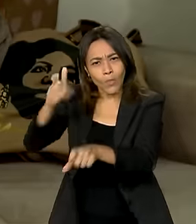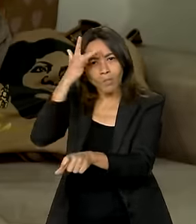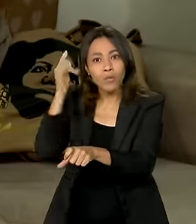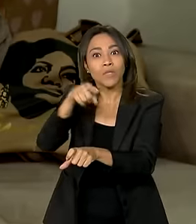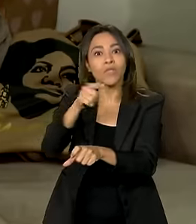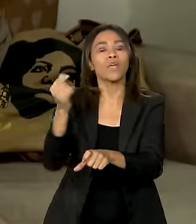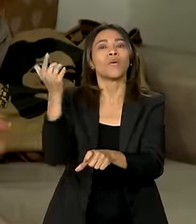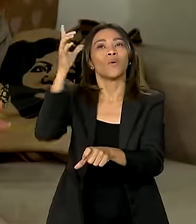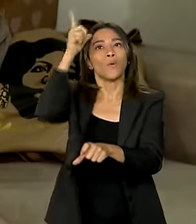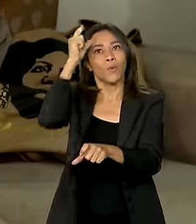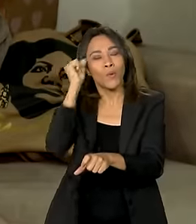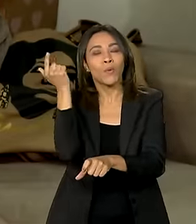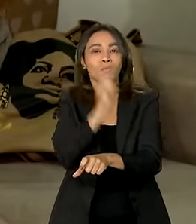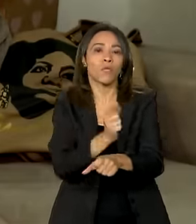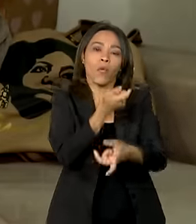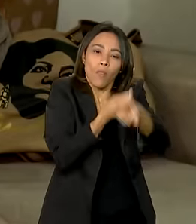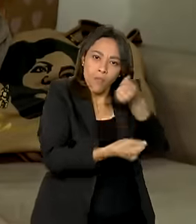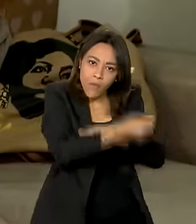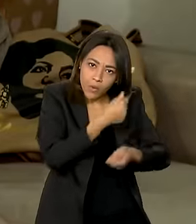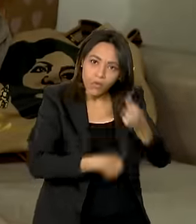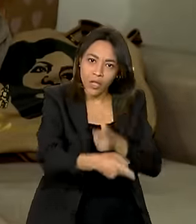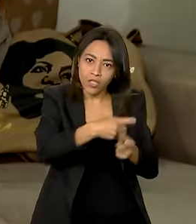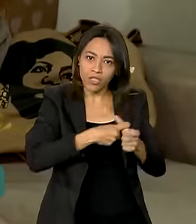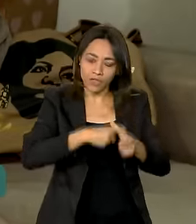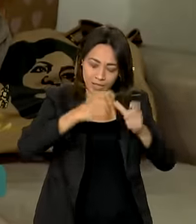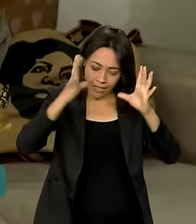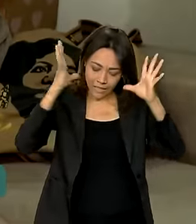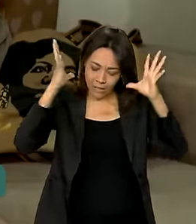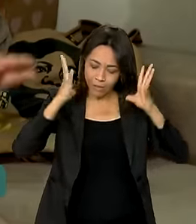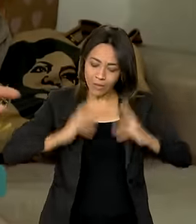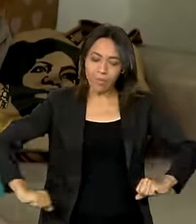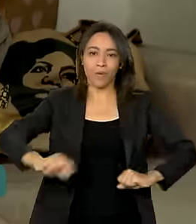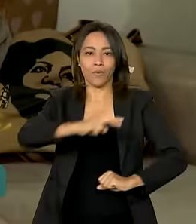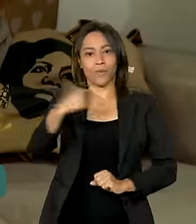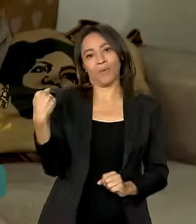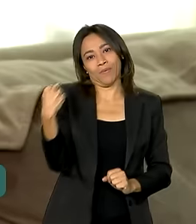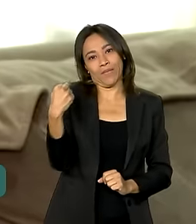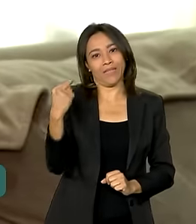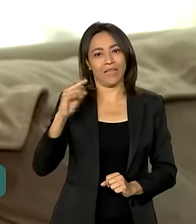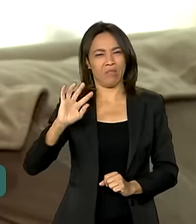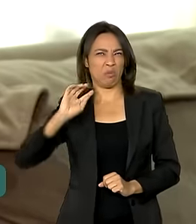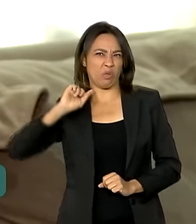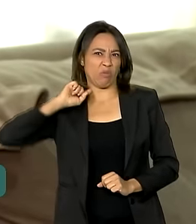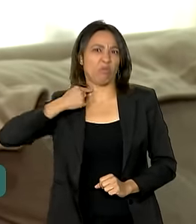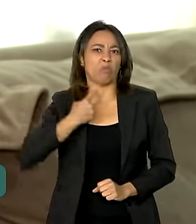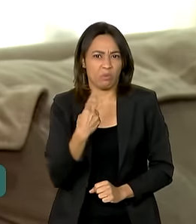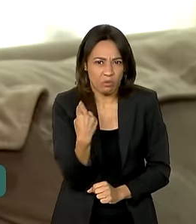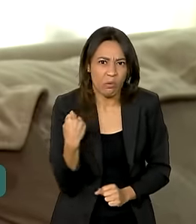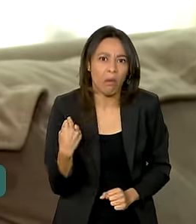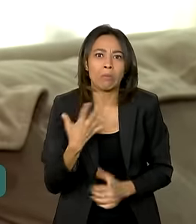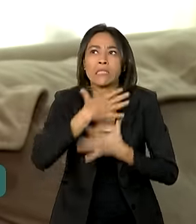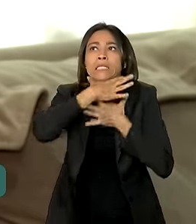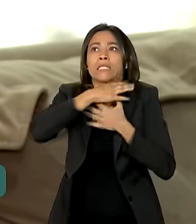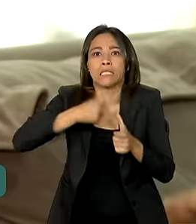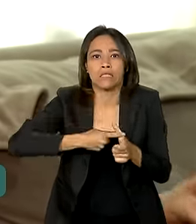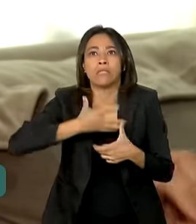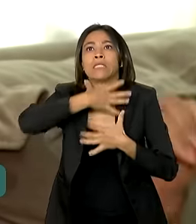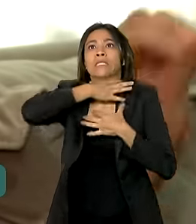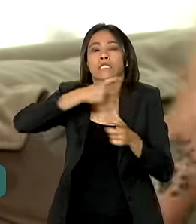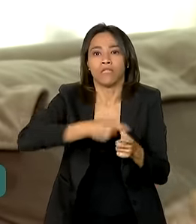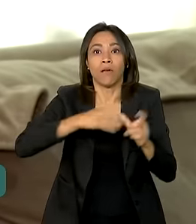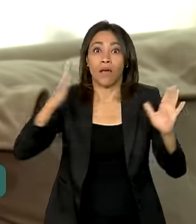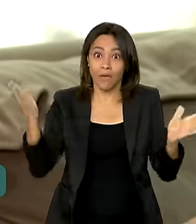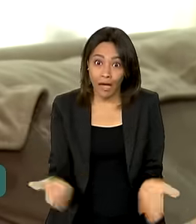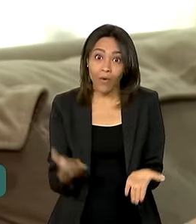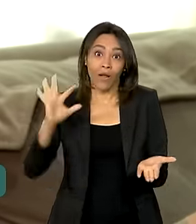para negociar dívidas vencidas e limpar o nome. Ela conta que tinha conseguido organizar as finanças antes da pandemia